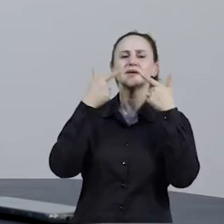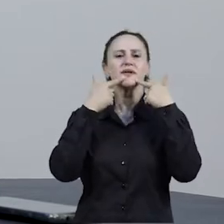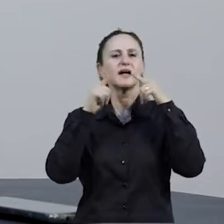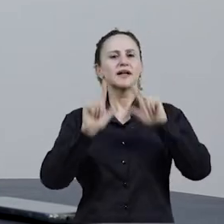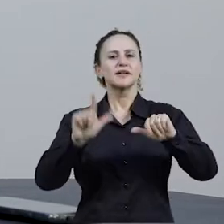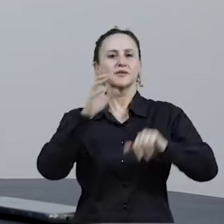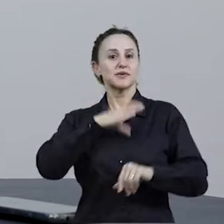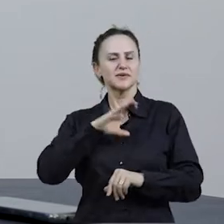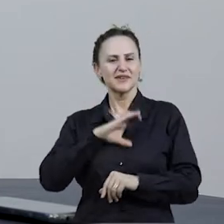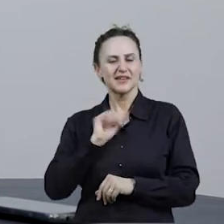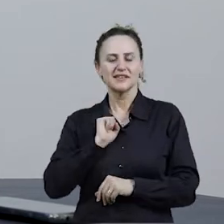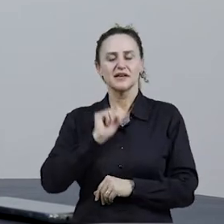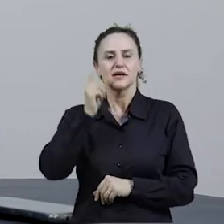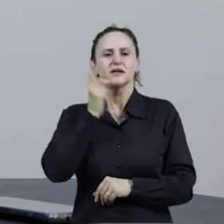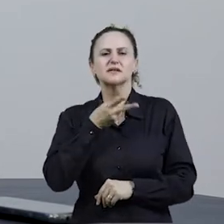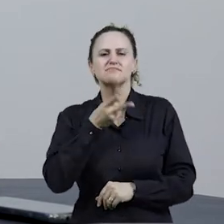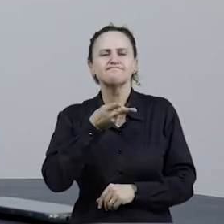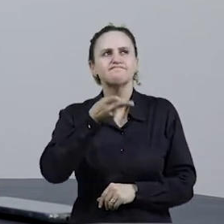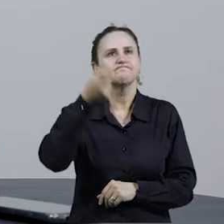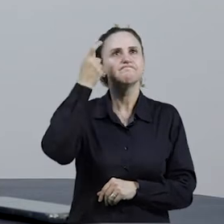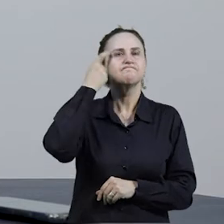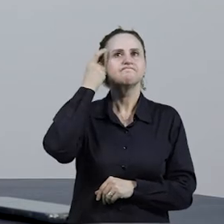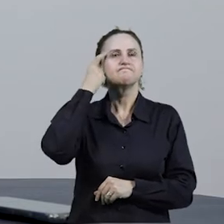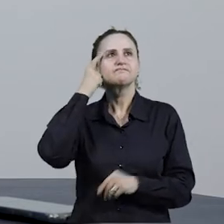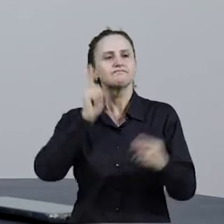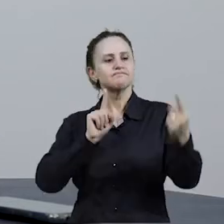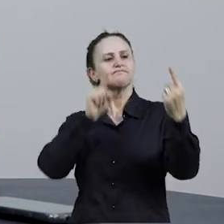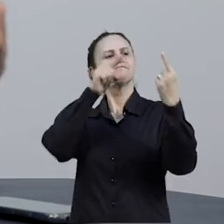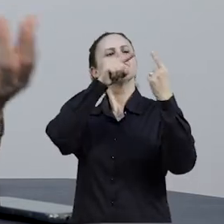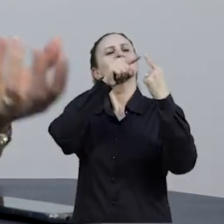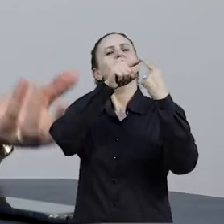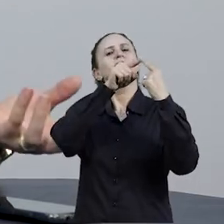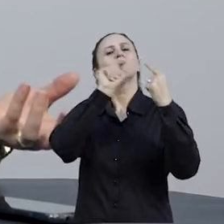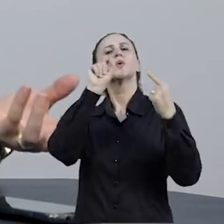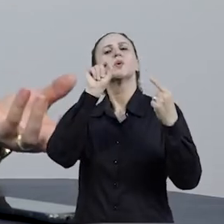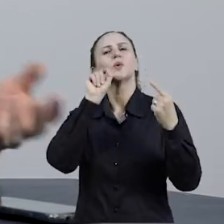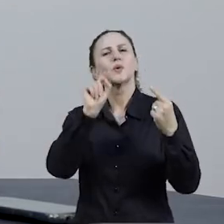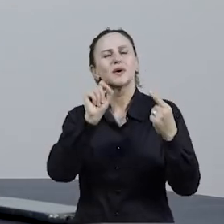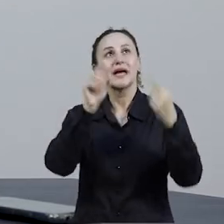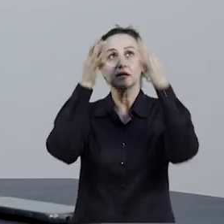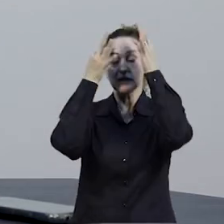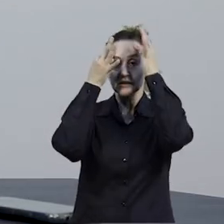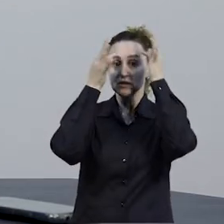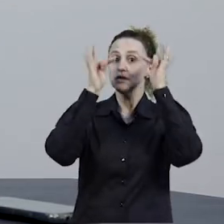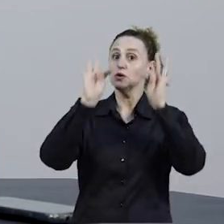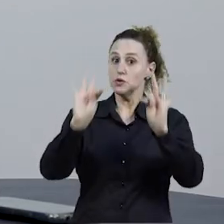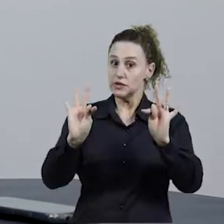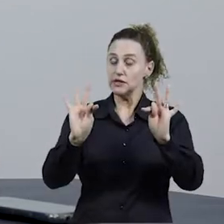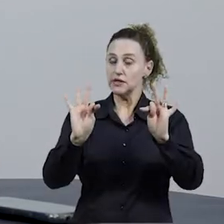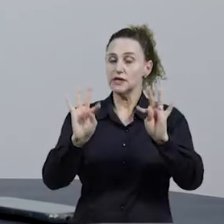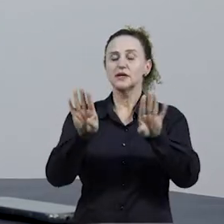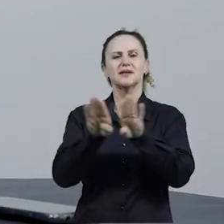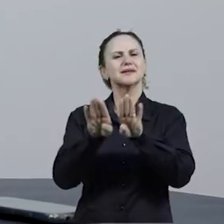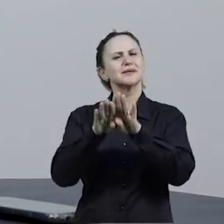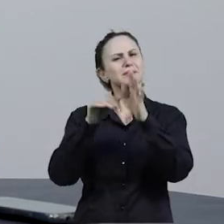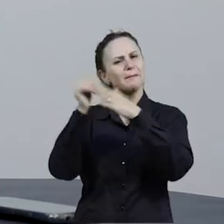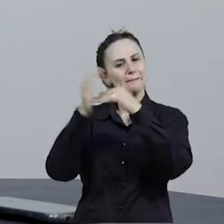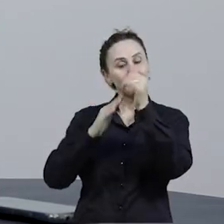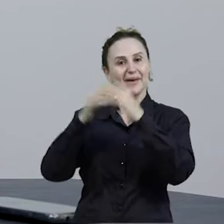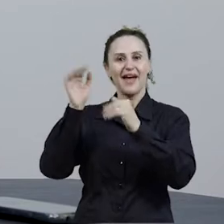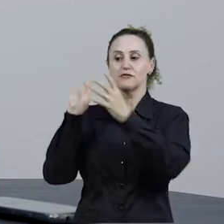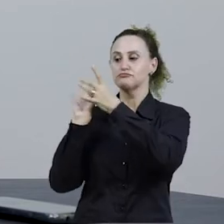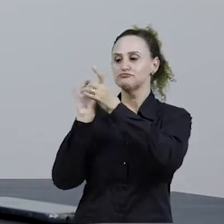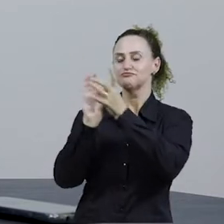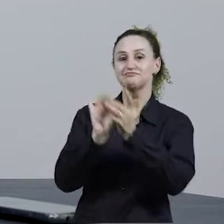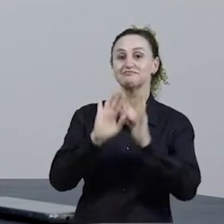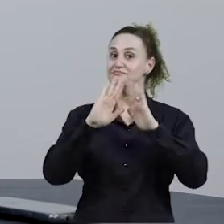sempre sem que a gente faça sempre essa ponte, né, de perspectivas teóricas e de questões aplicadas ao contexto da